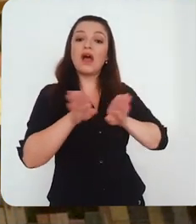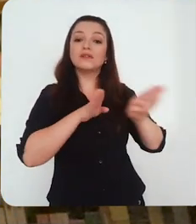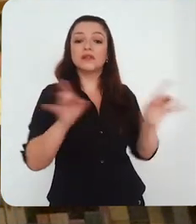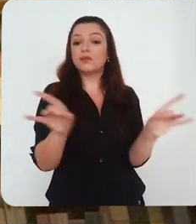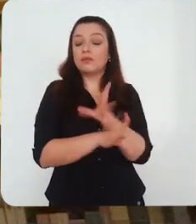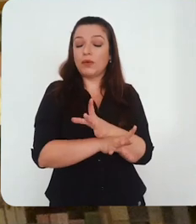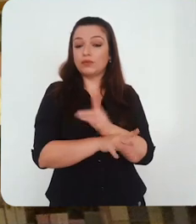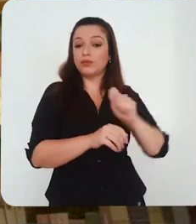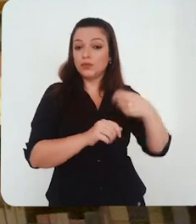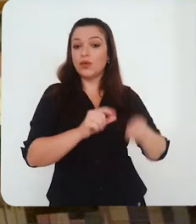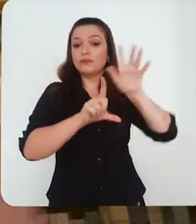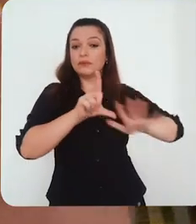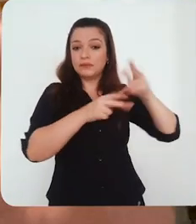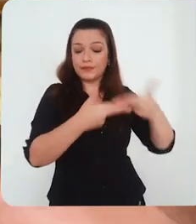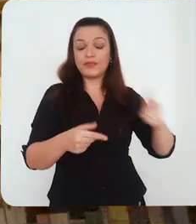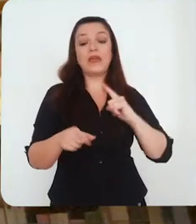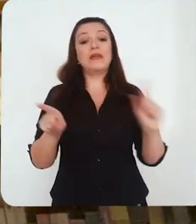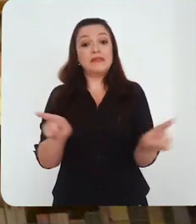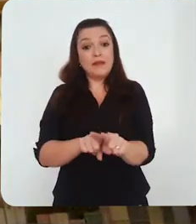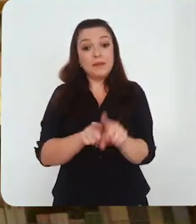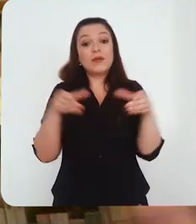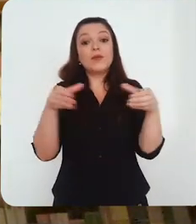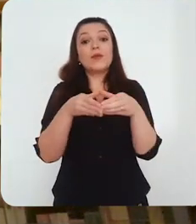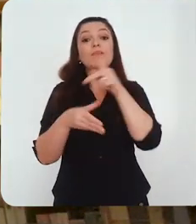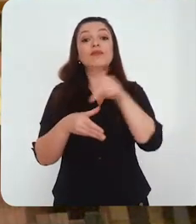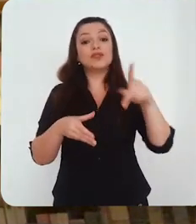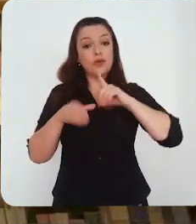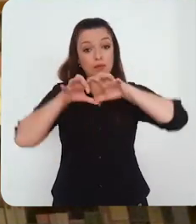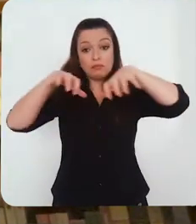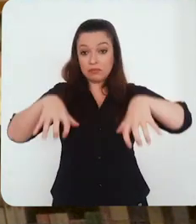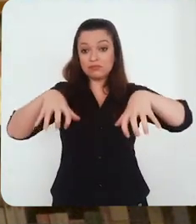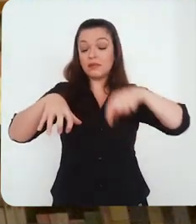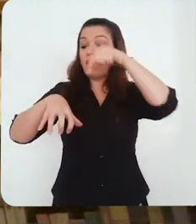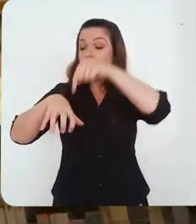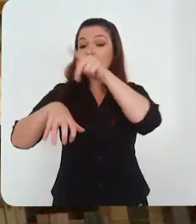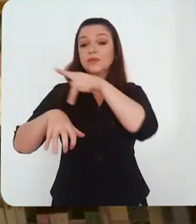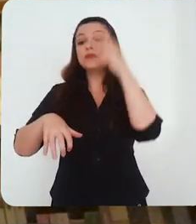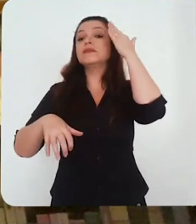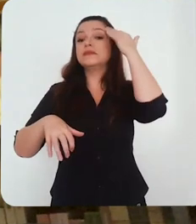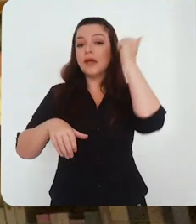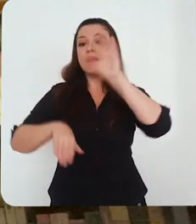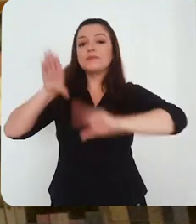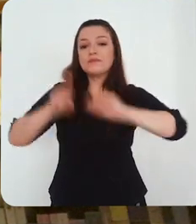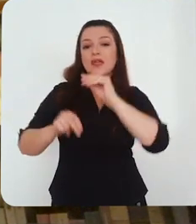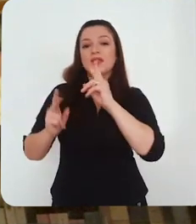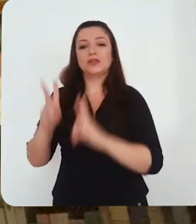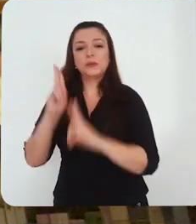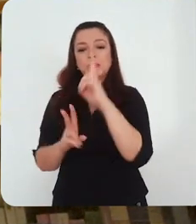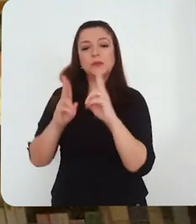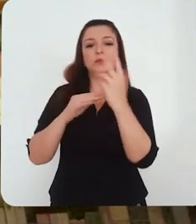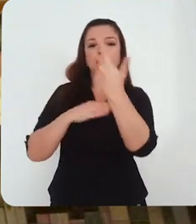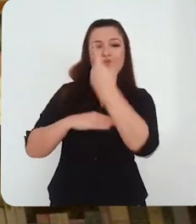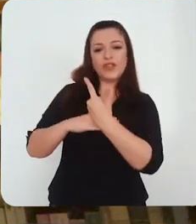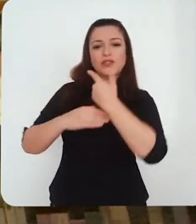digitais. Mas também uma diversidade entre aqueles professores que têm um fácil manejo dessas plataformas e aqueles professores que não têm. Mas,